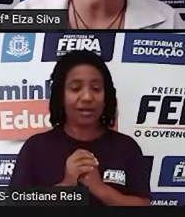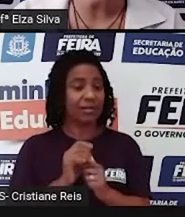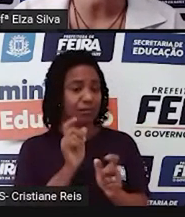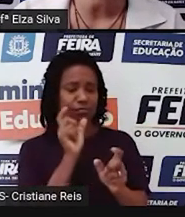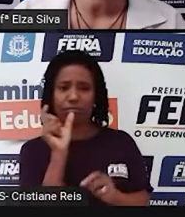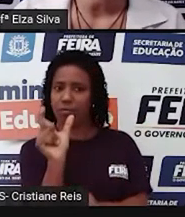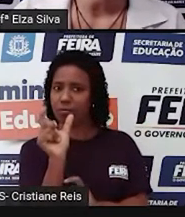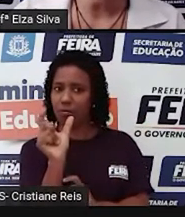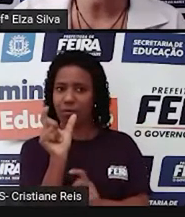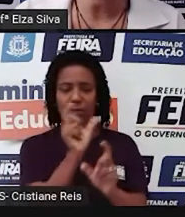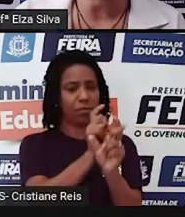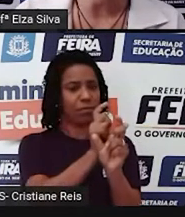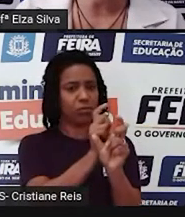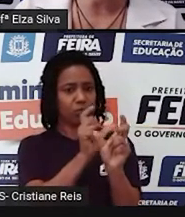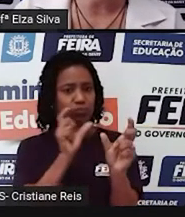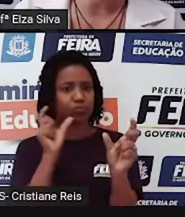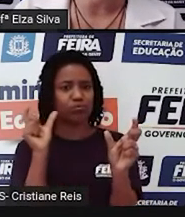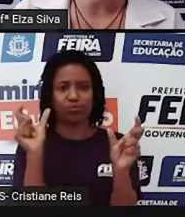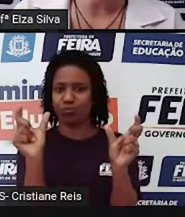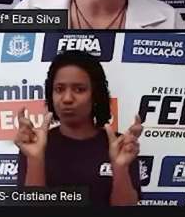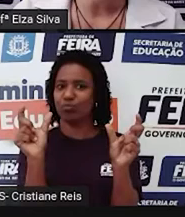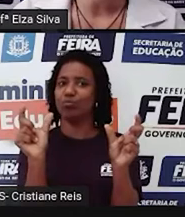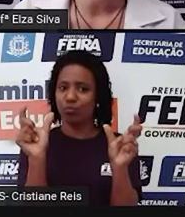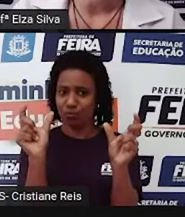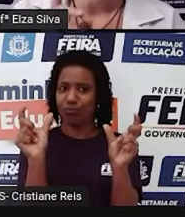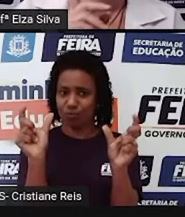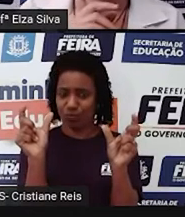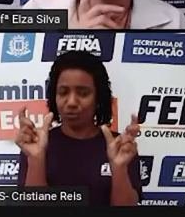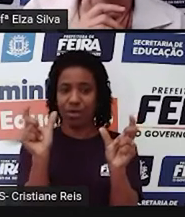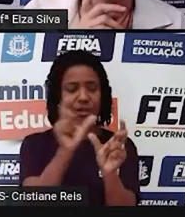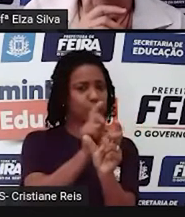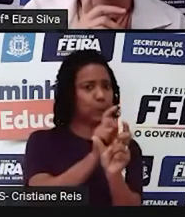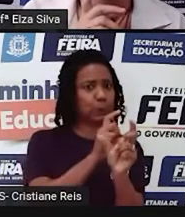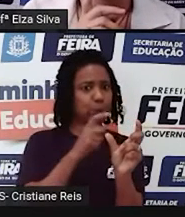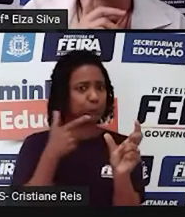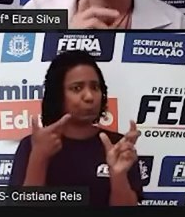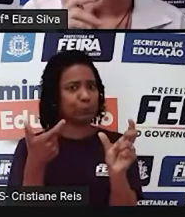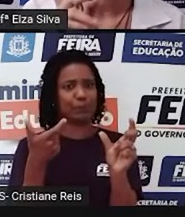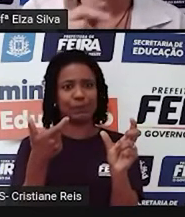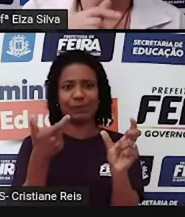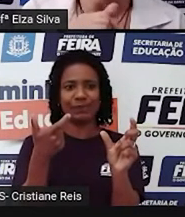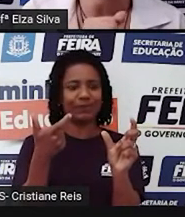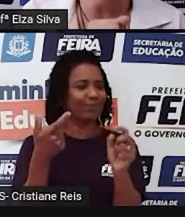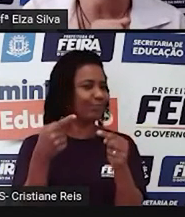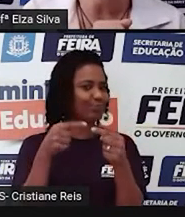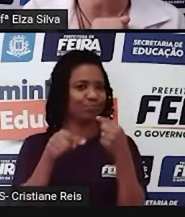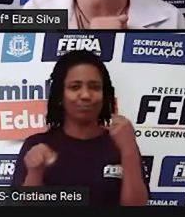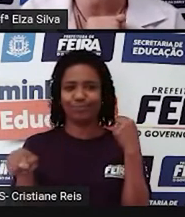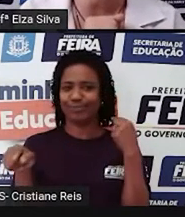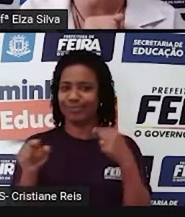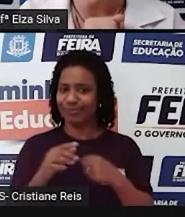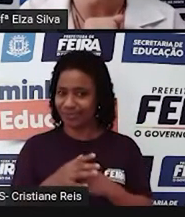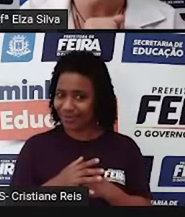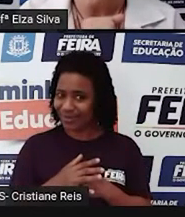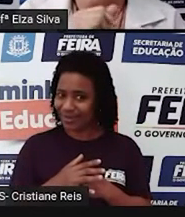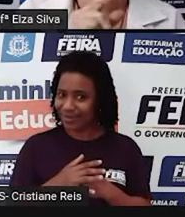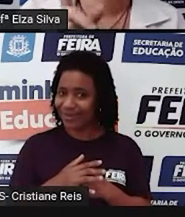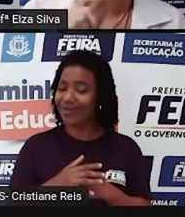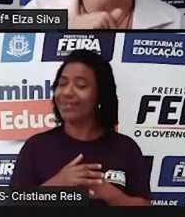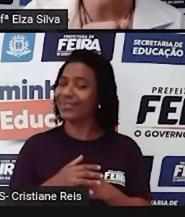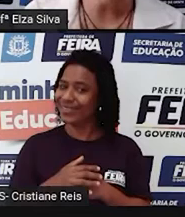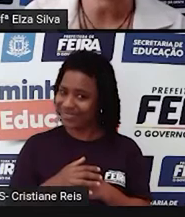cognatas e os falsos amigos. Mas, o que serão esses falsos amigos?